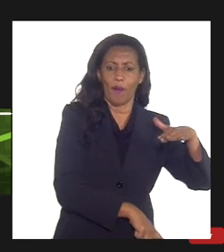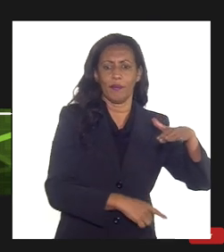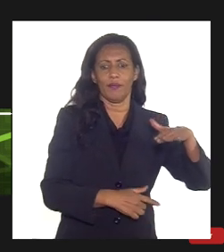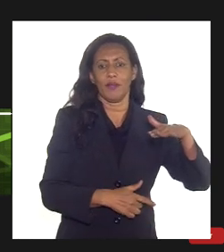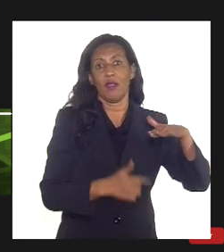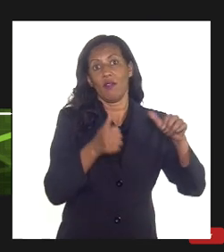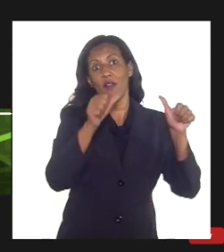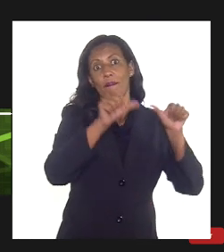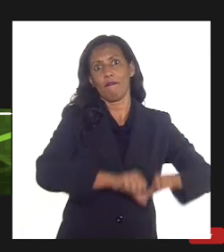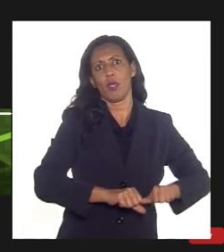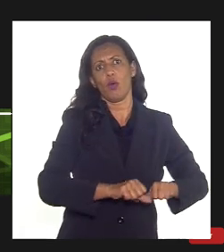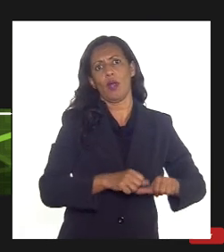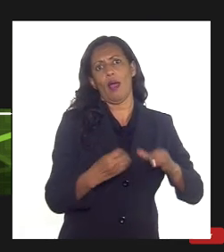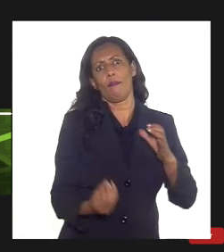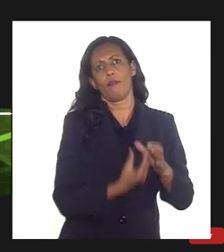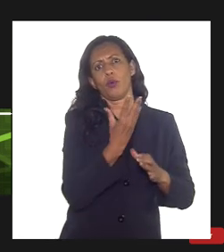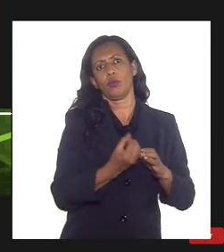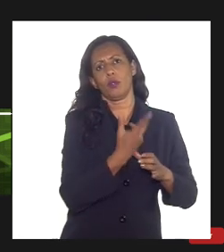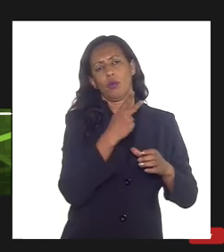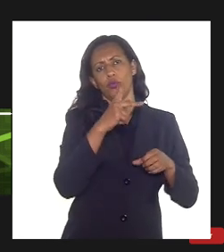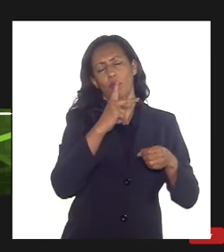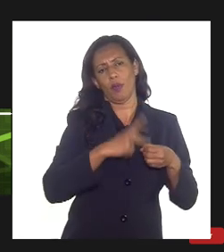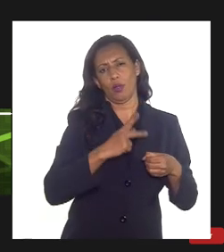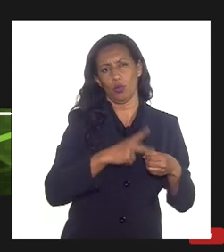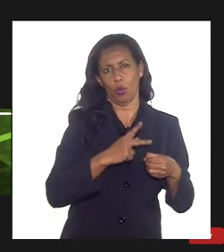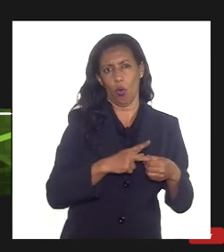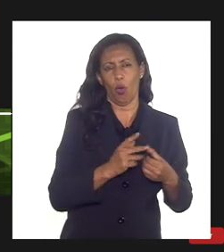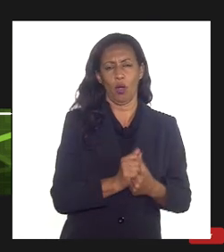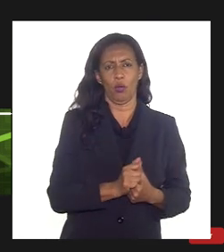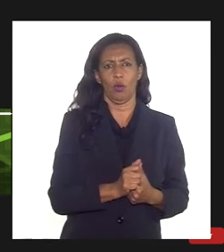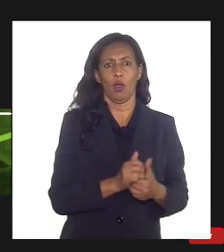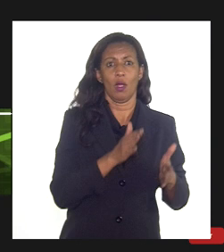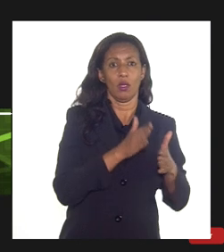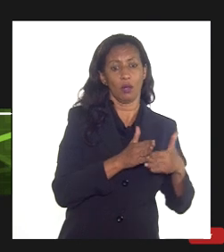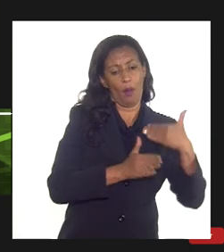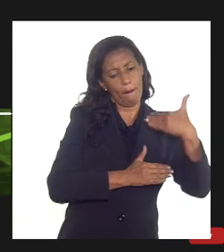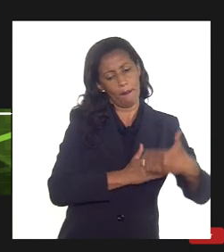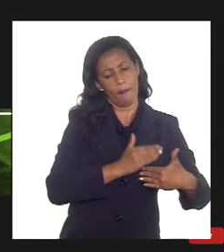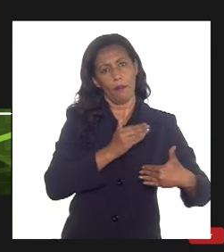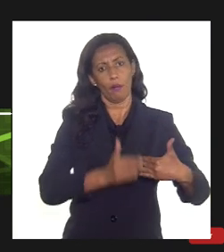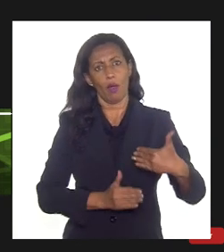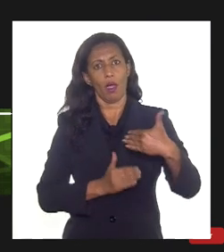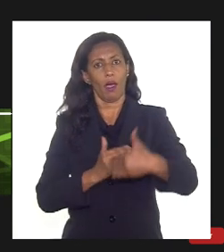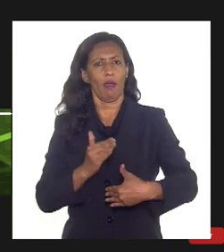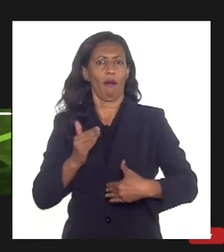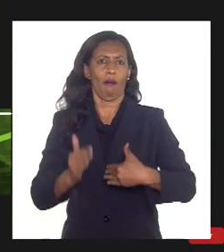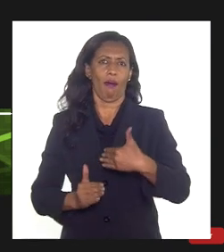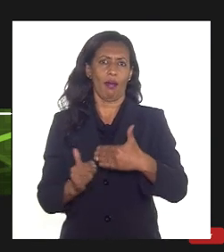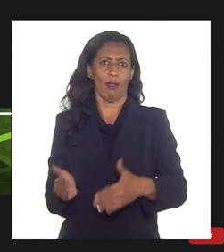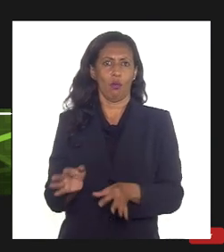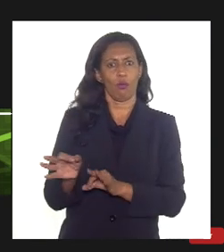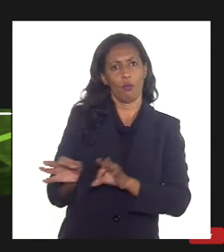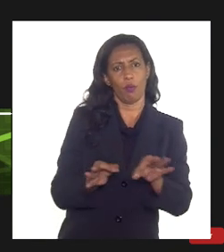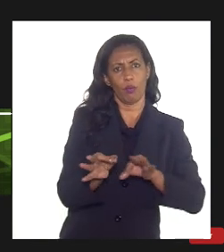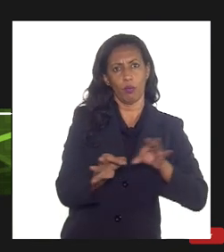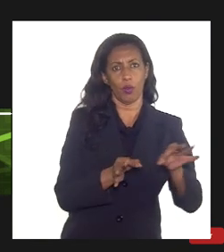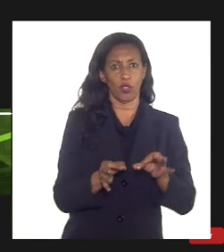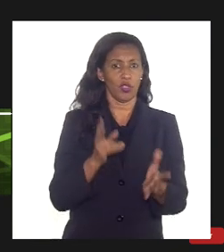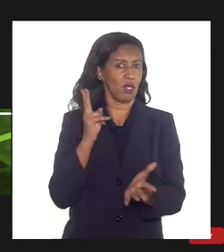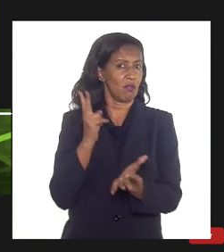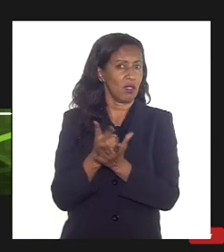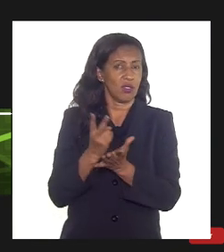piorar a produção de petróleo então por isso são feitas a cada projeto que a gente faz doutor Valdeck a gente faz